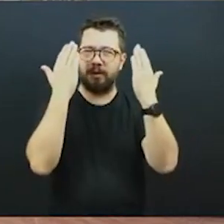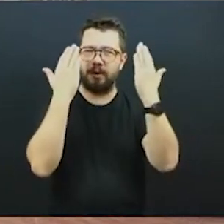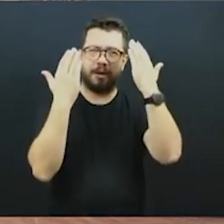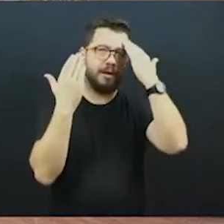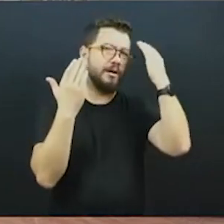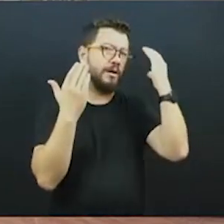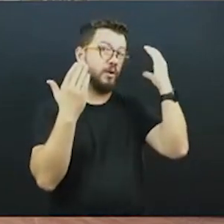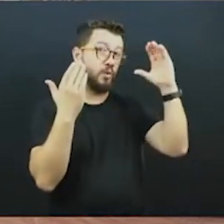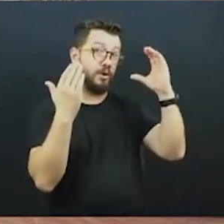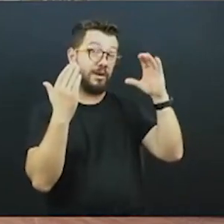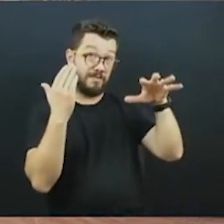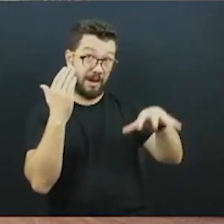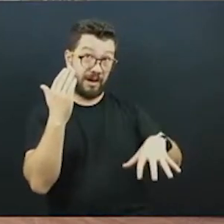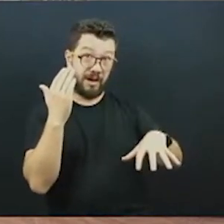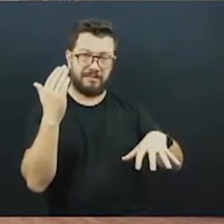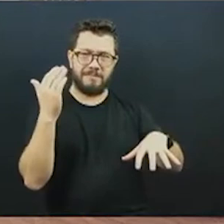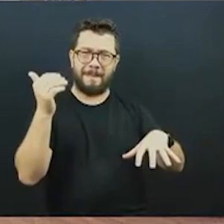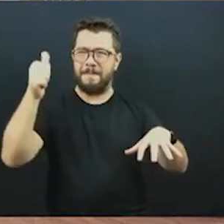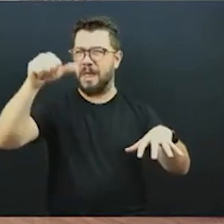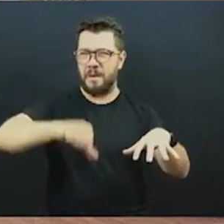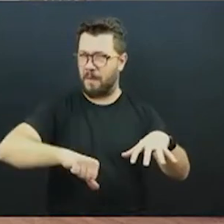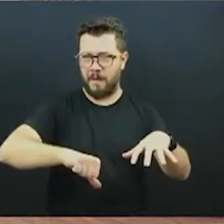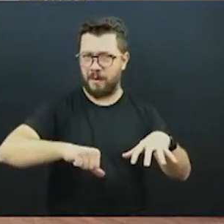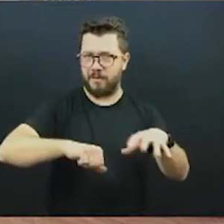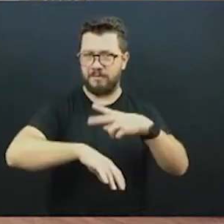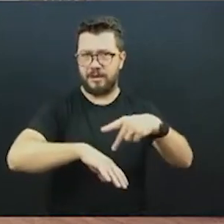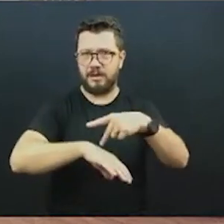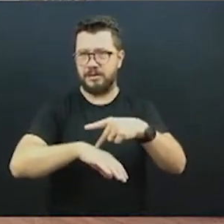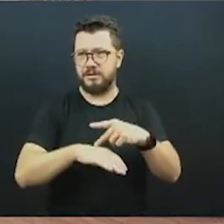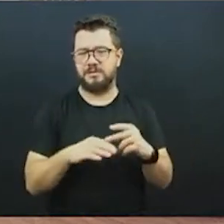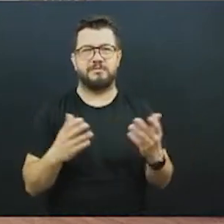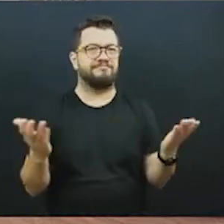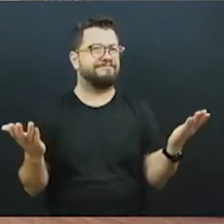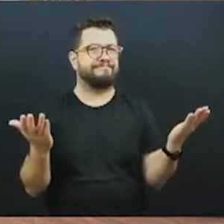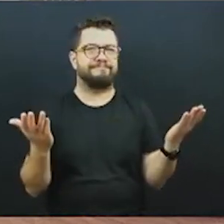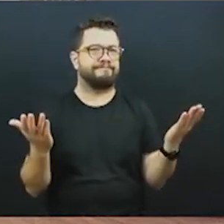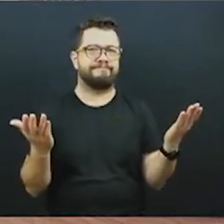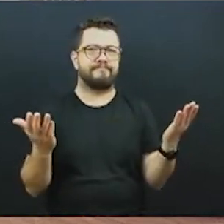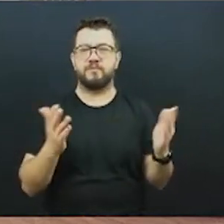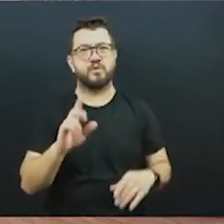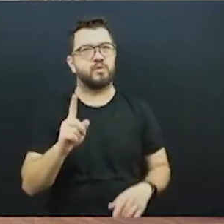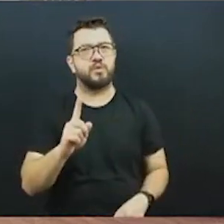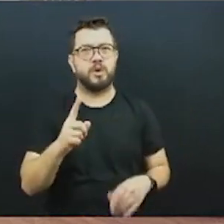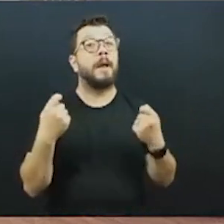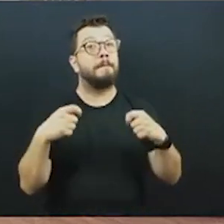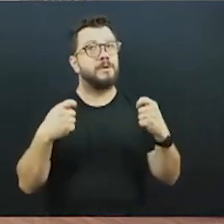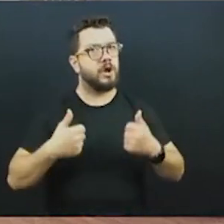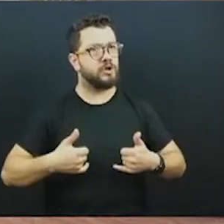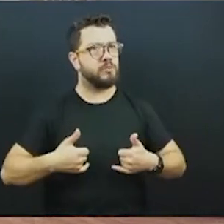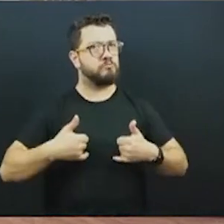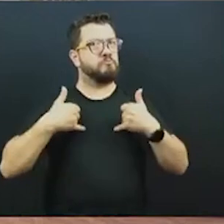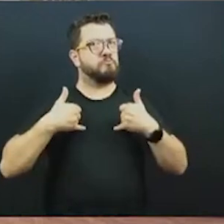como um dos piores do país. Nós temos que ter orgulho do nosso sistema de transporte,